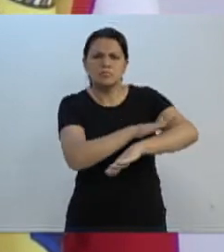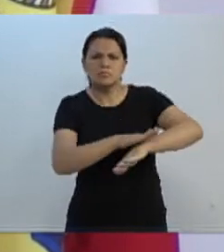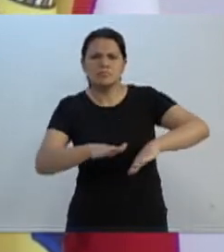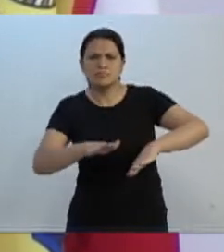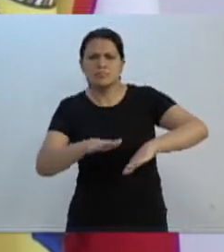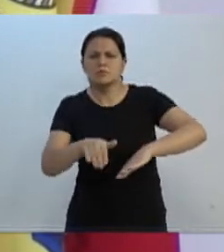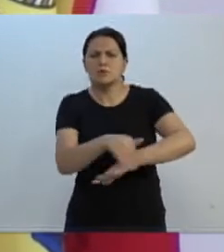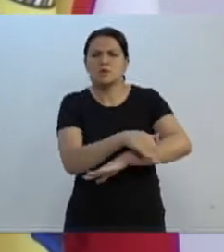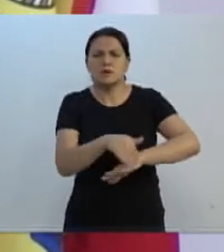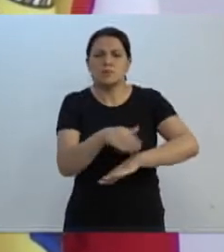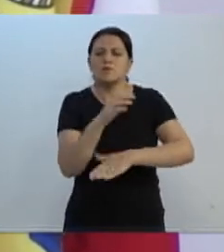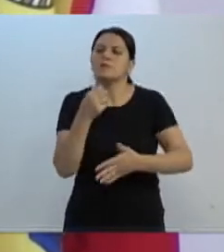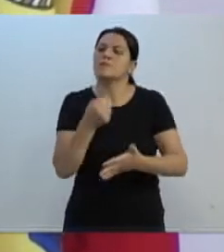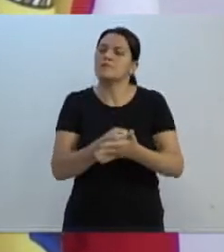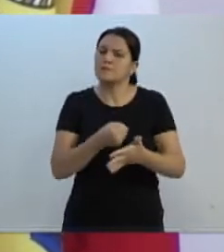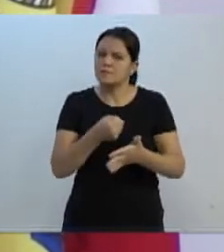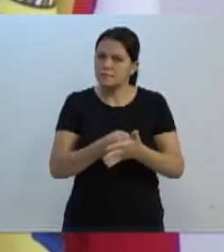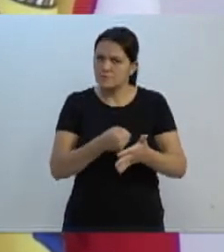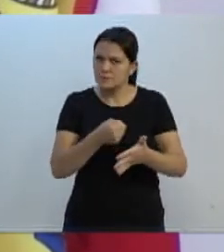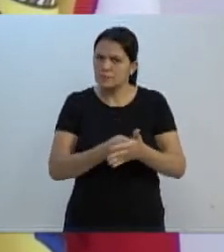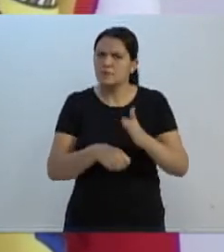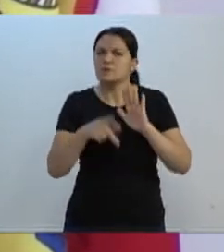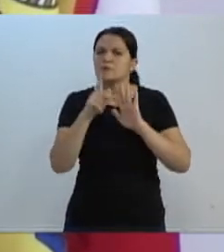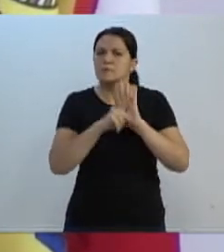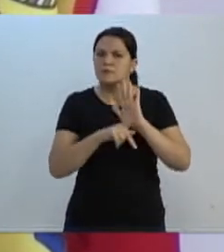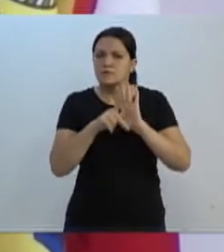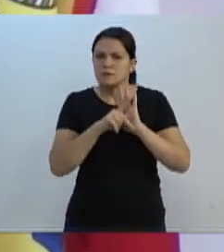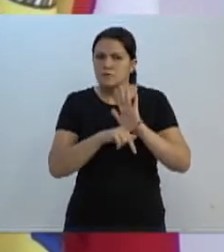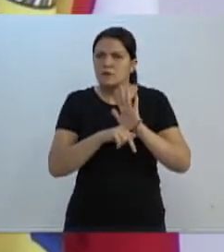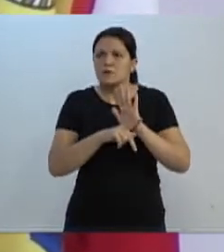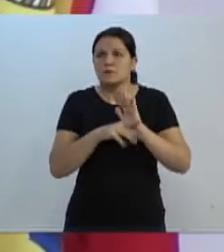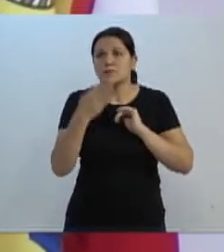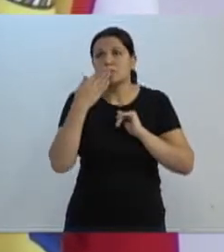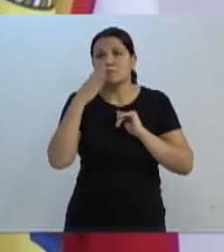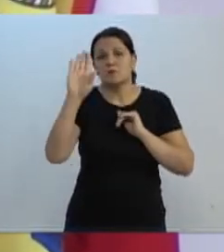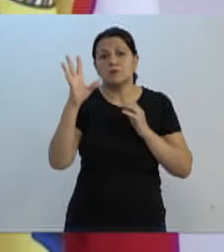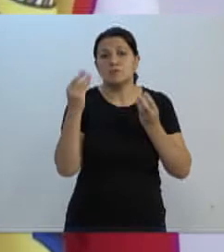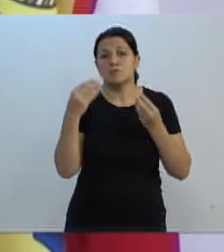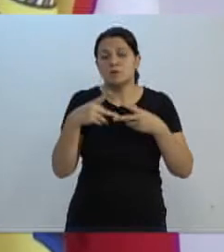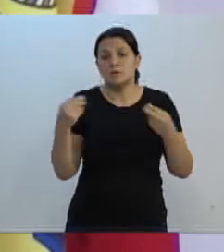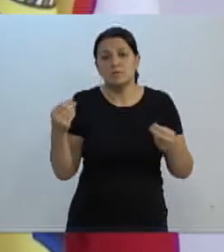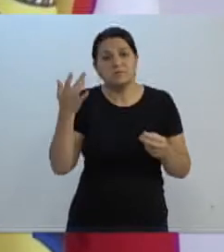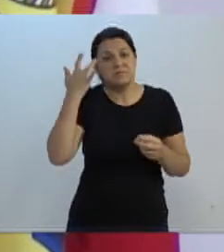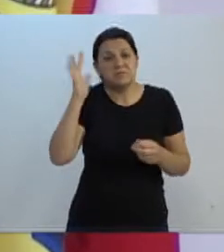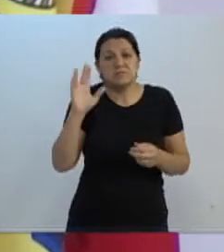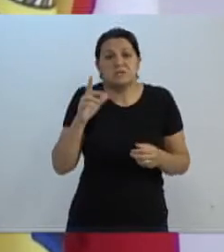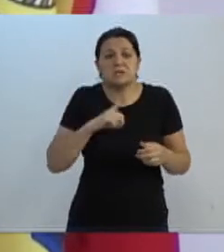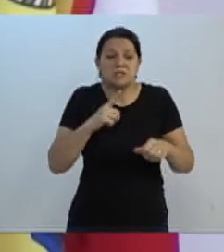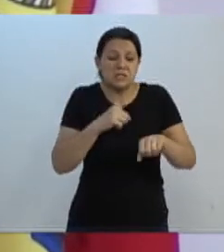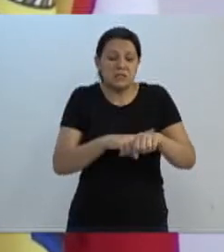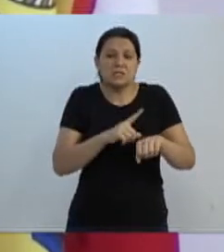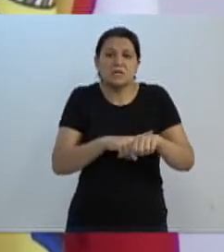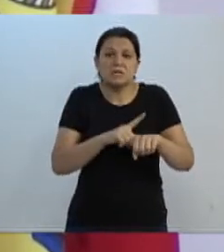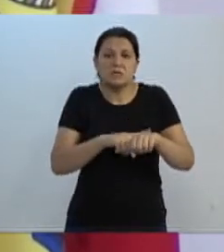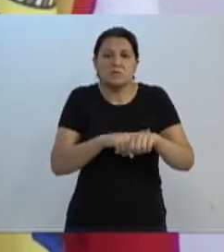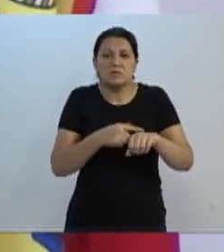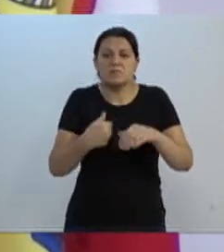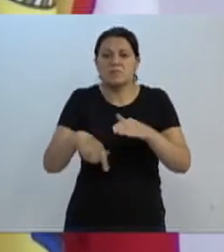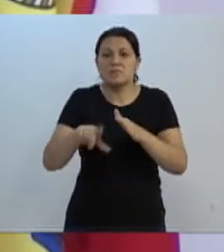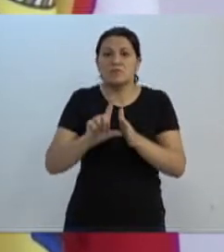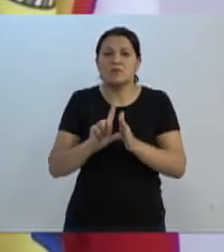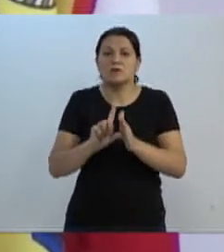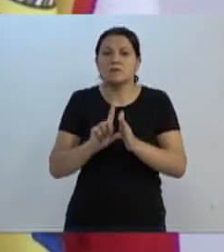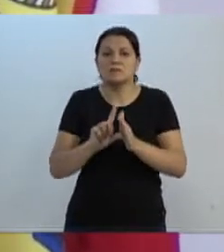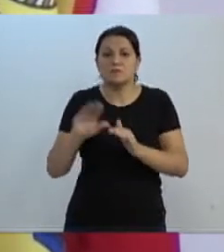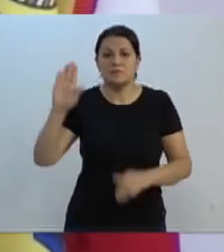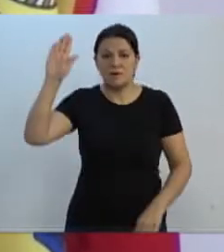vamos cobrar que esse projeto venha, enfim, está prometendo muita coisa, não sei se vai ter tempo para entregar antes do prazo